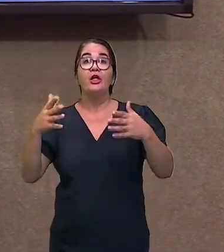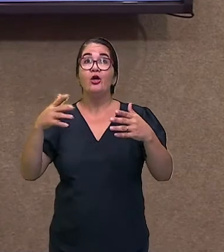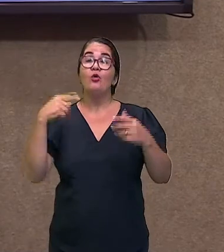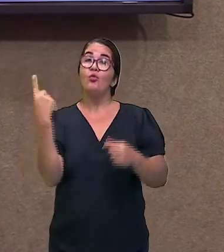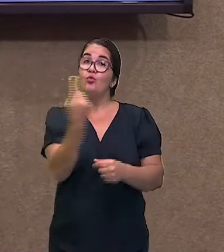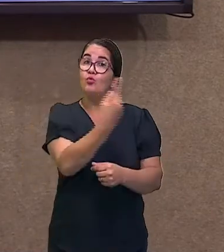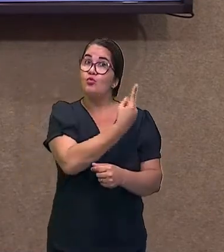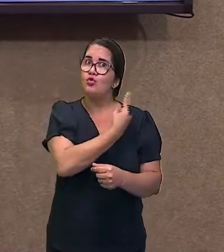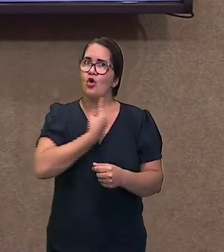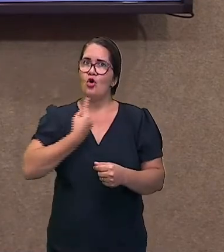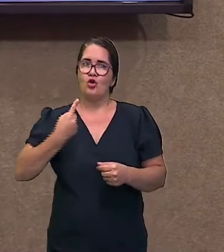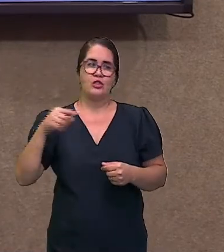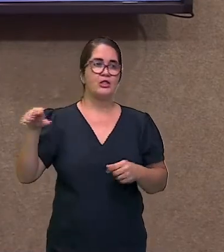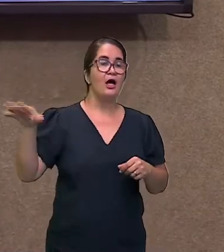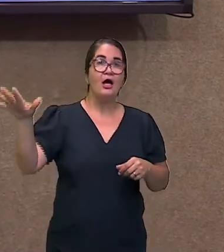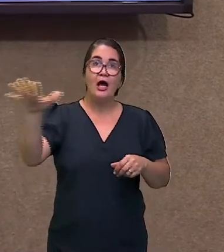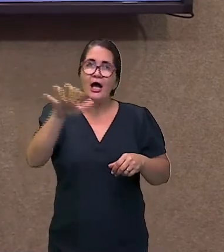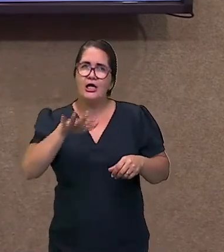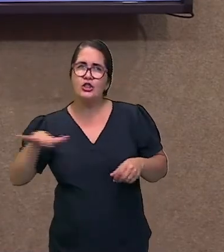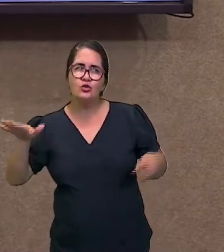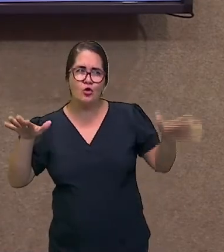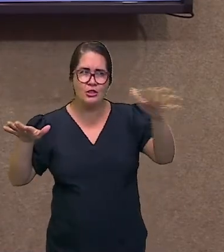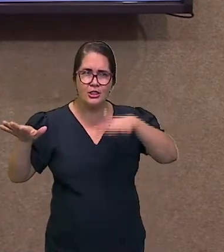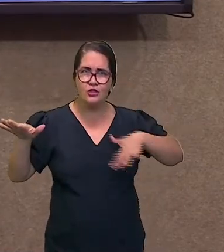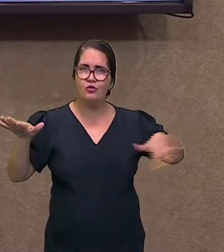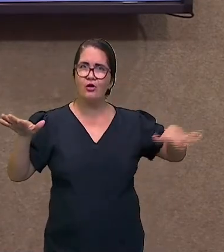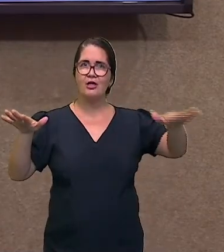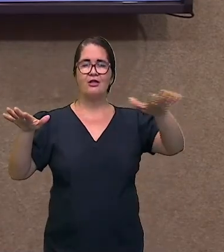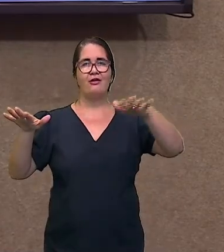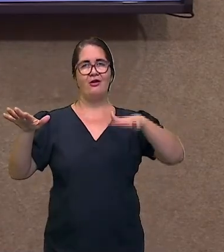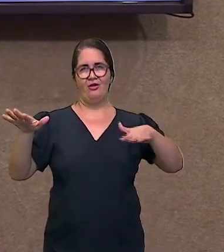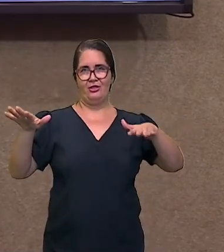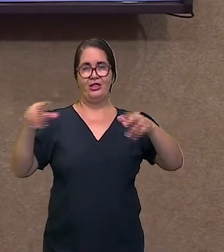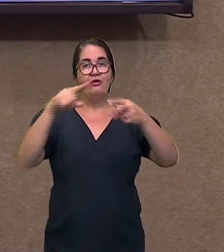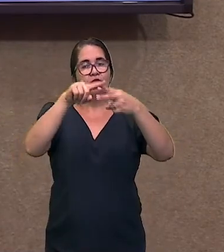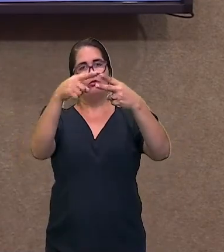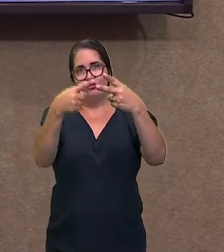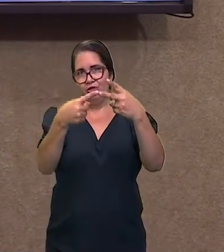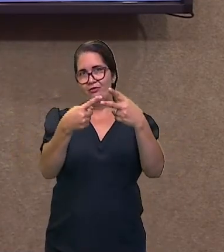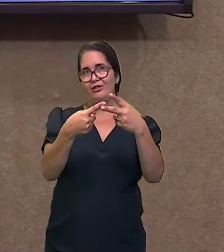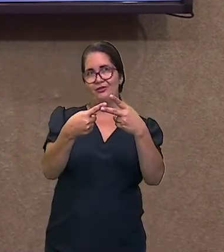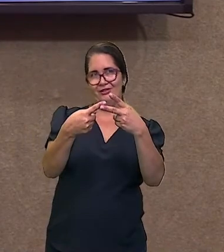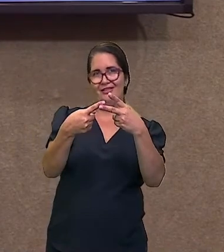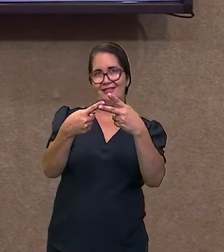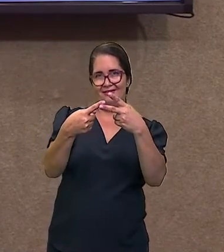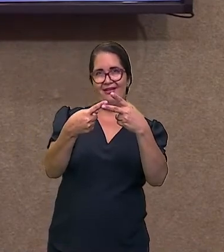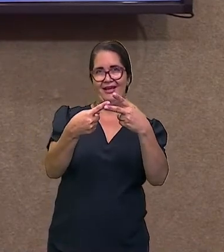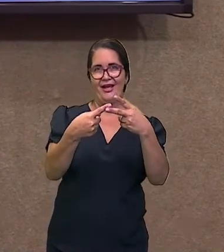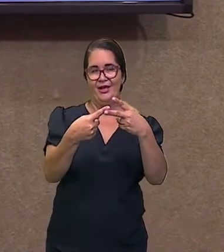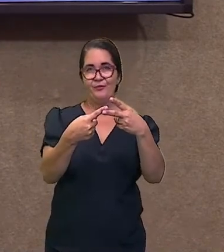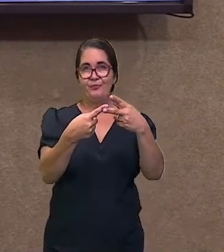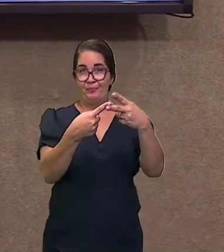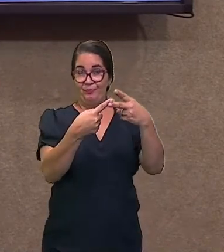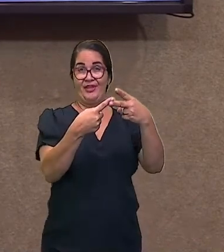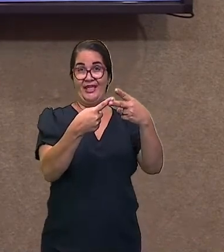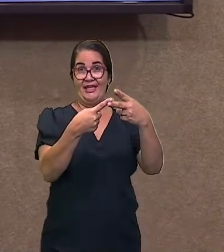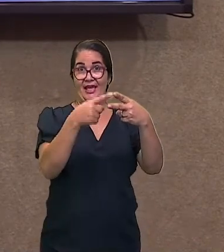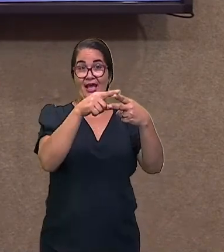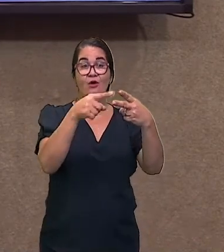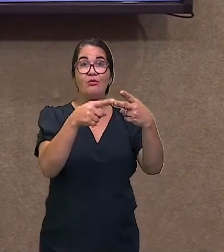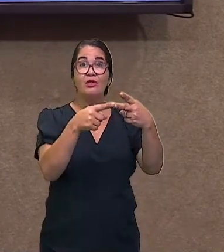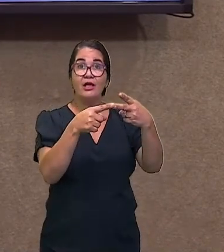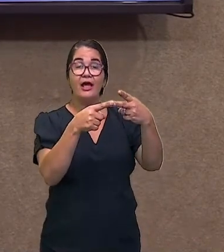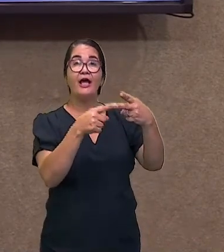composto por dois fatores, bióticos e abióticos. Que é um conjunto de